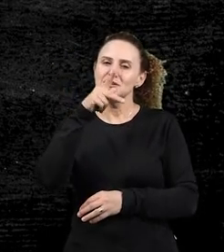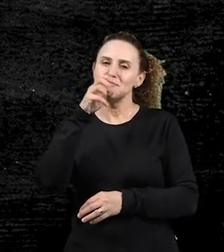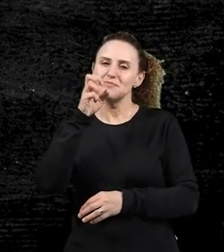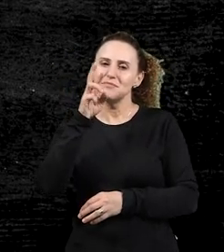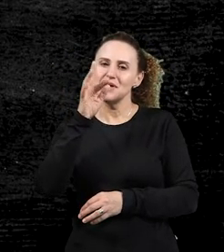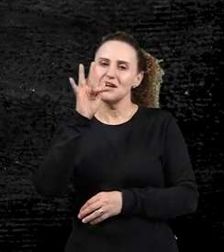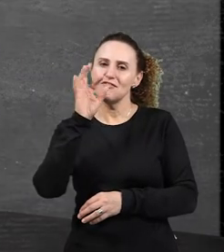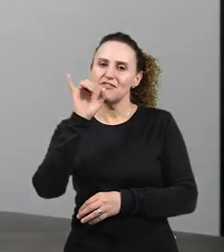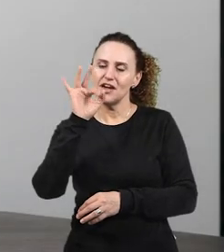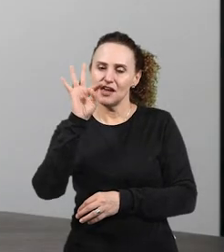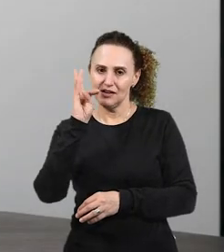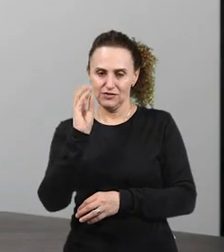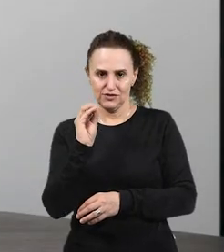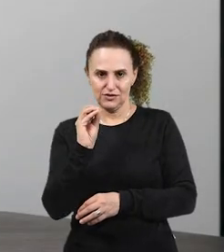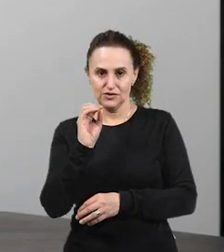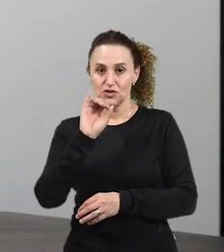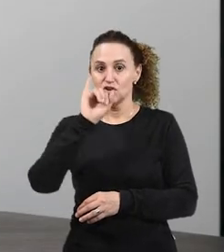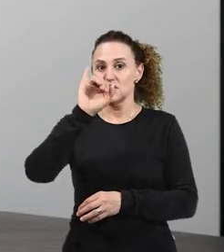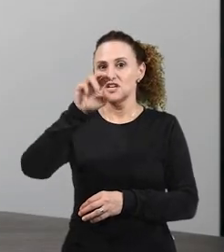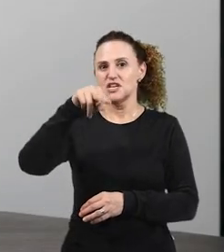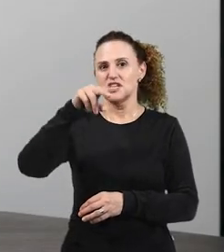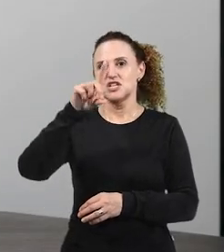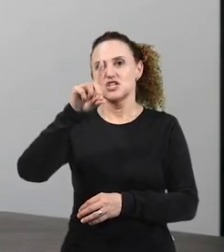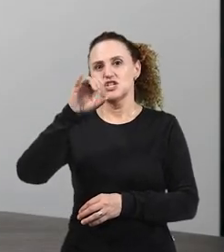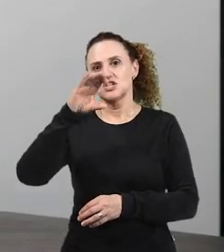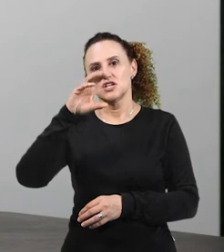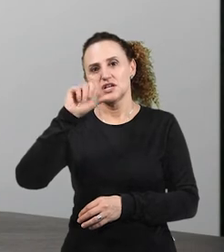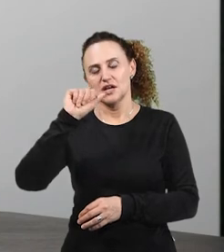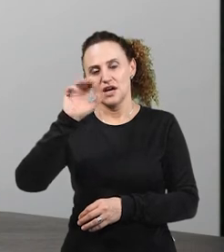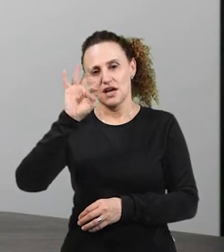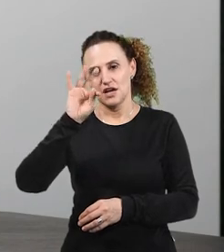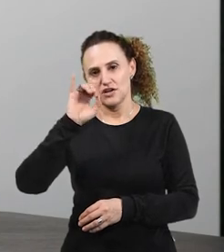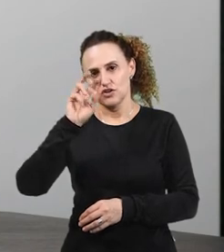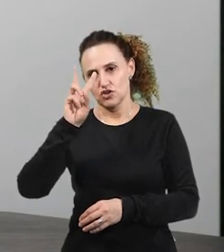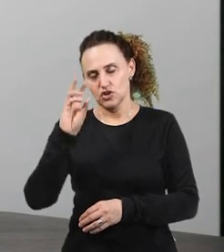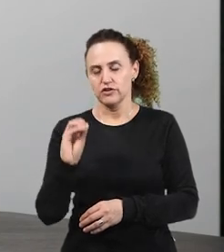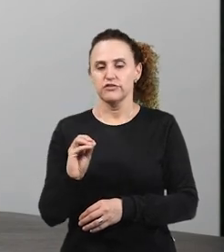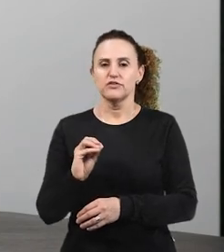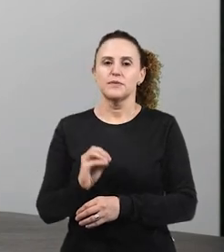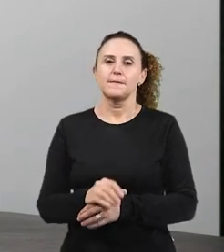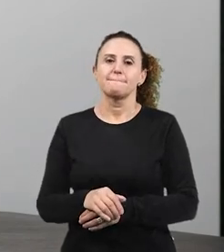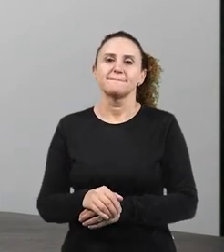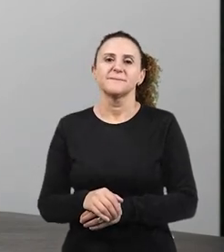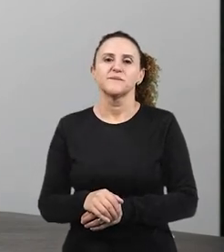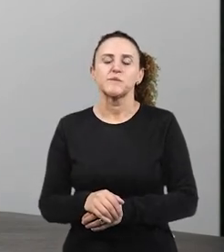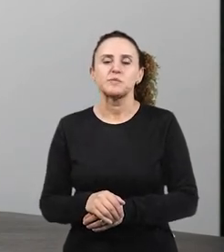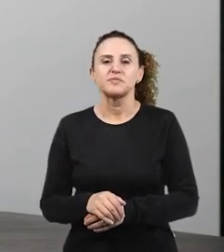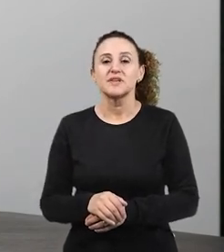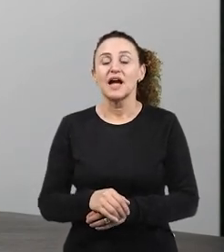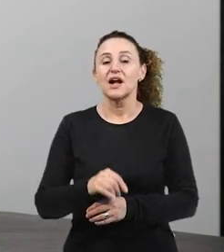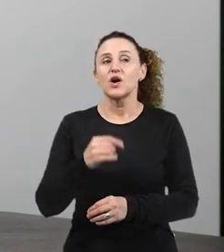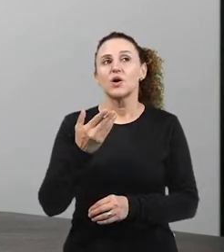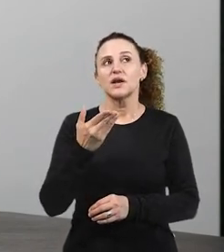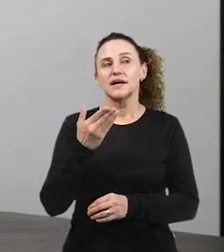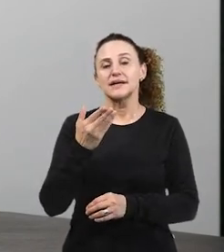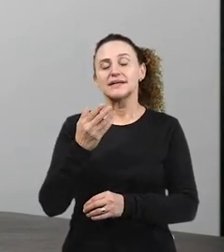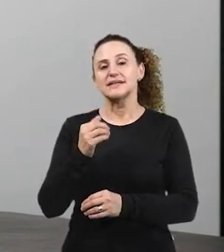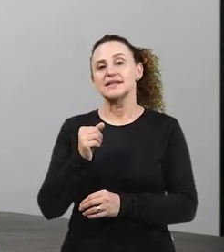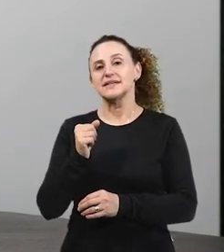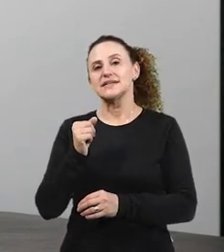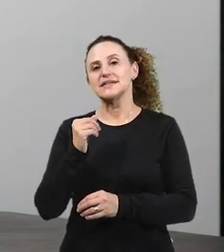lá, tu cantarás. Então, eu tenho o vá que vai indicar o futuro do modo